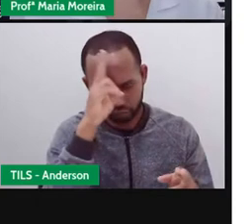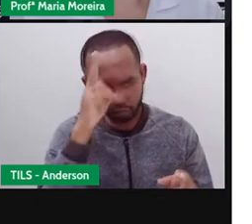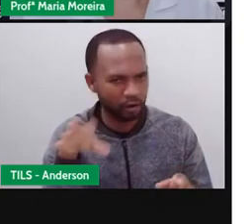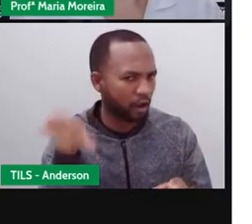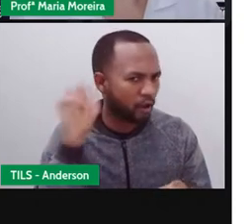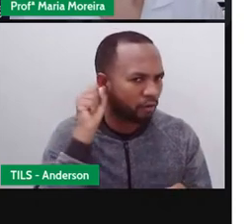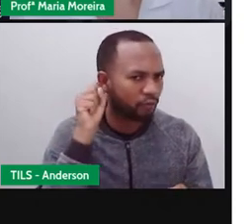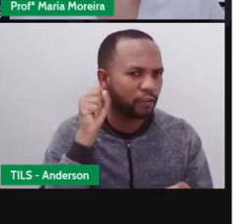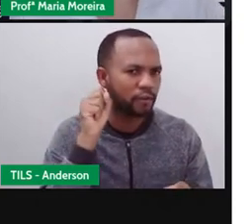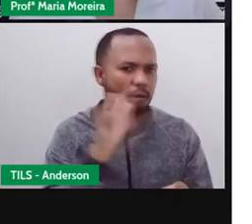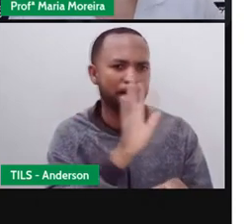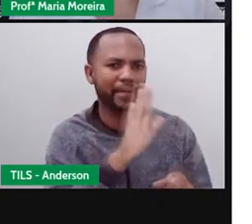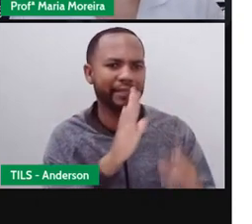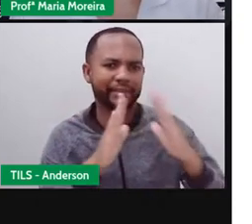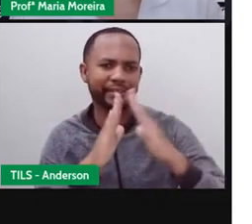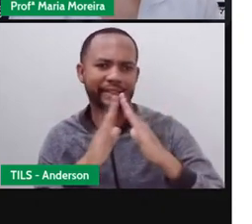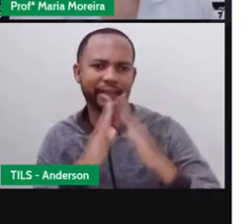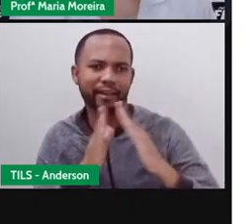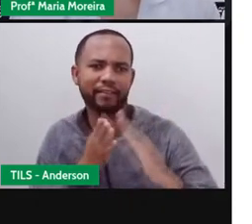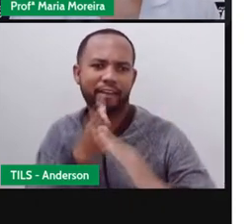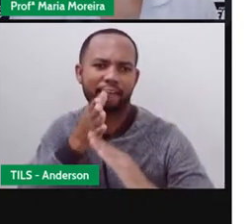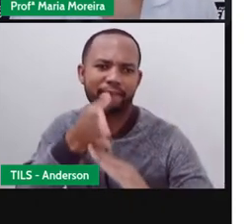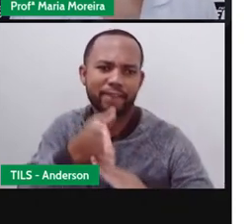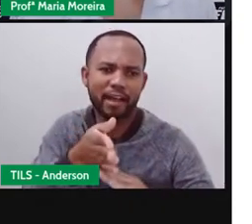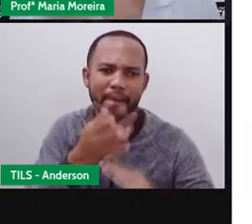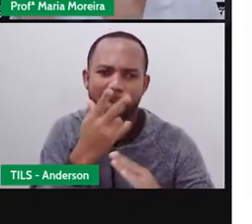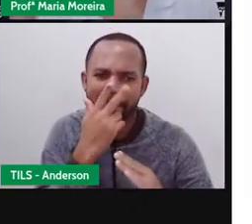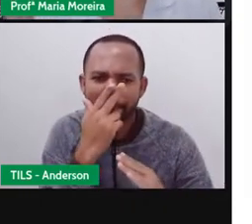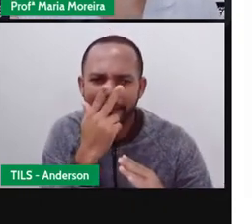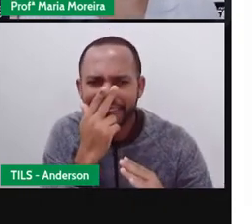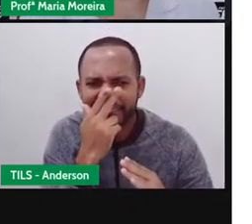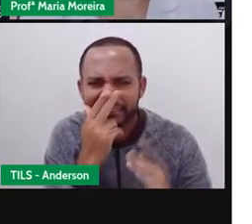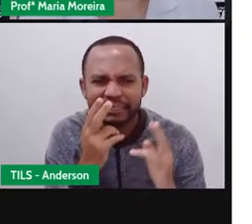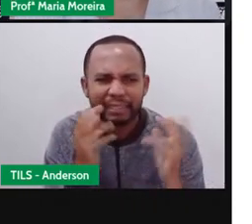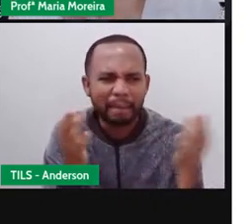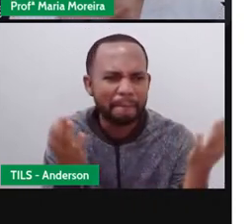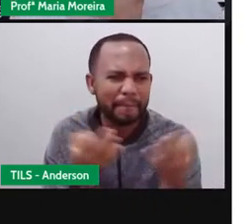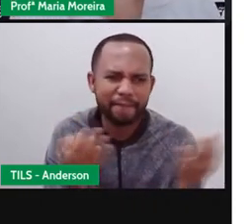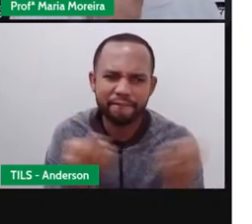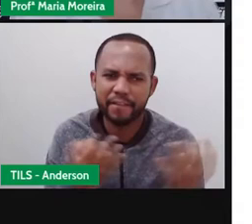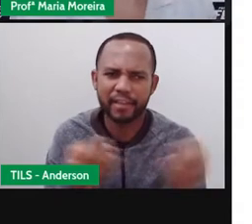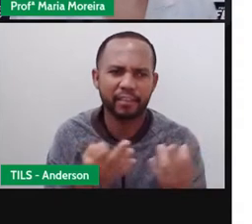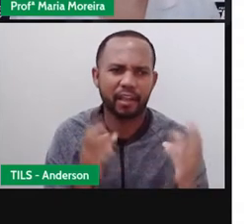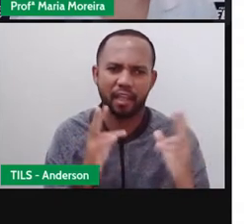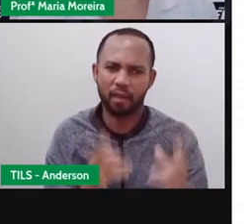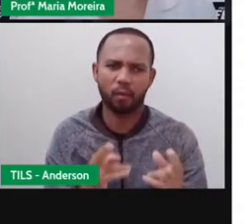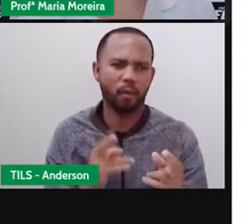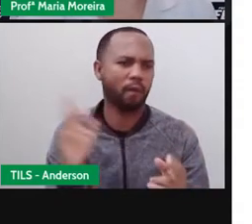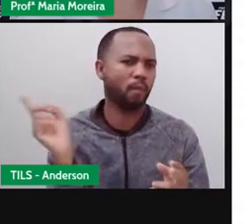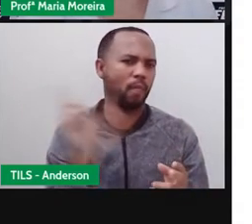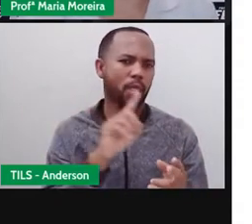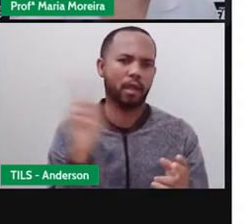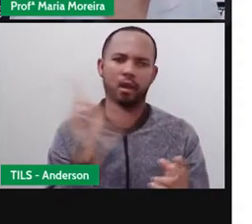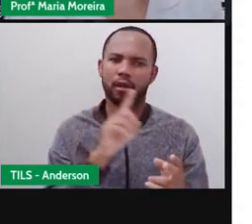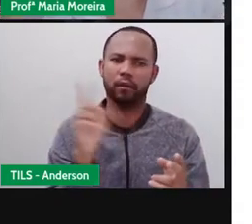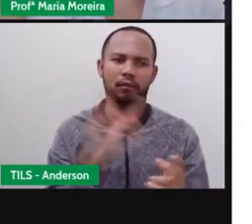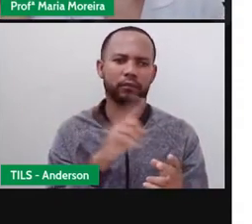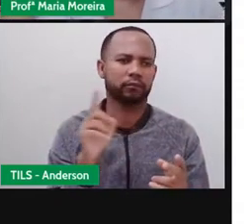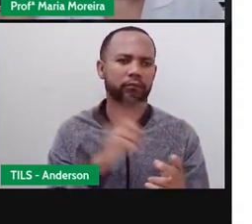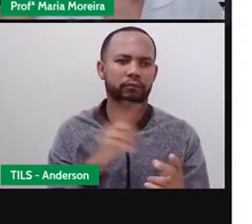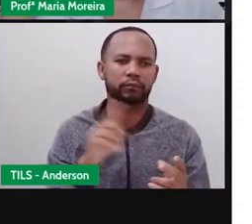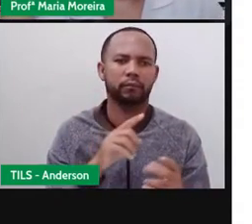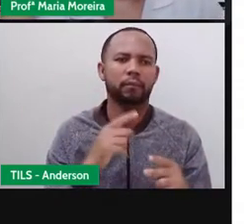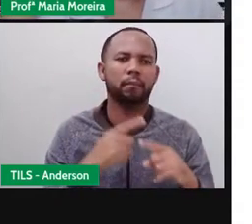casa de uma forma parecida, mas não exatamente idêntica, porque somos o quê? Pessoas diferentes. As nossas